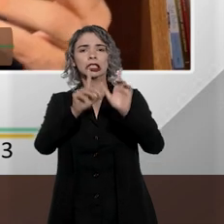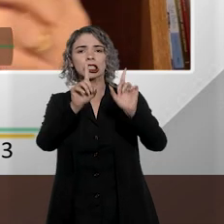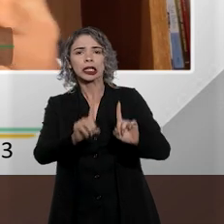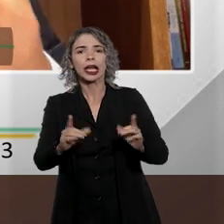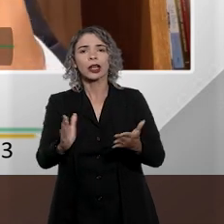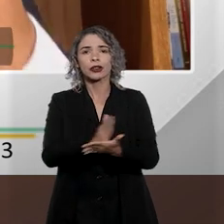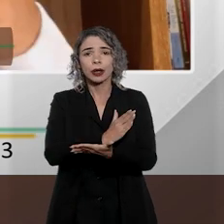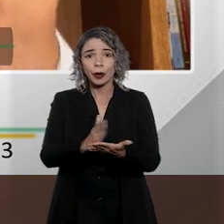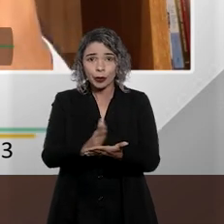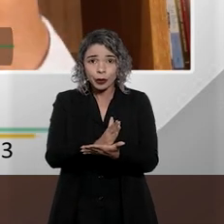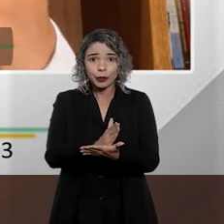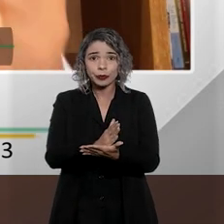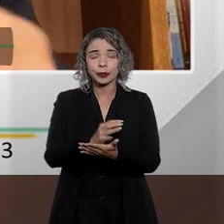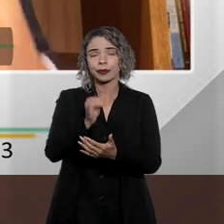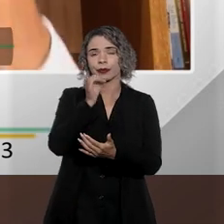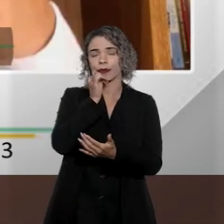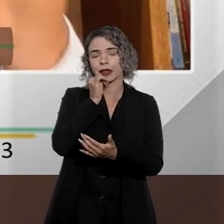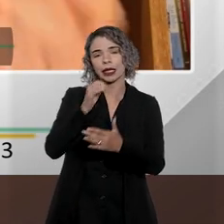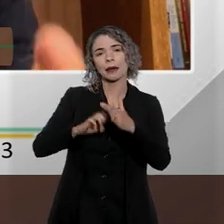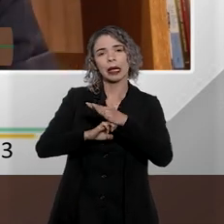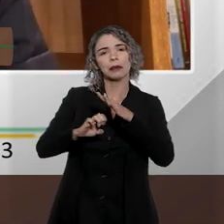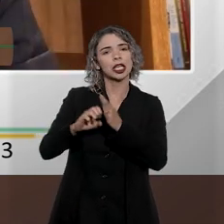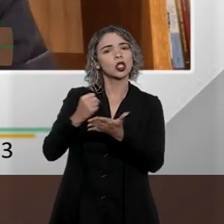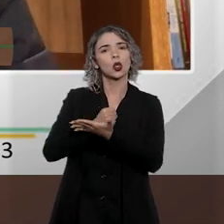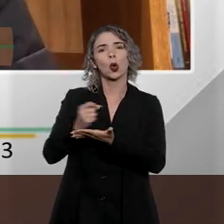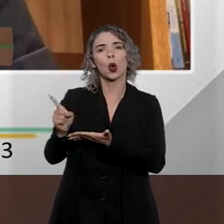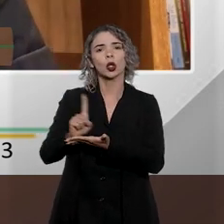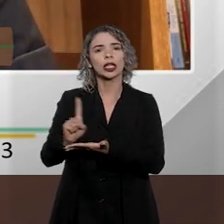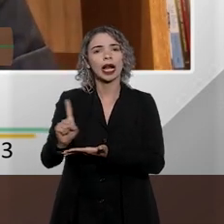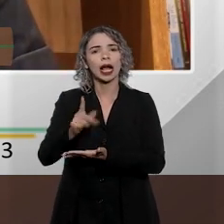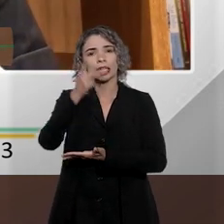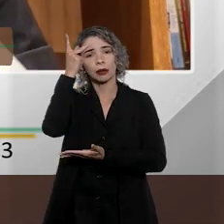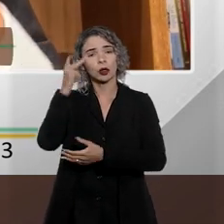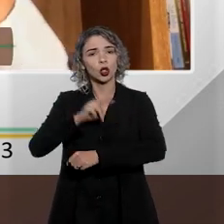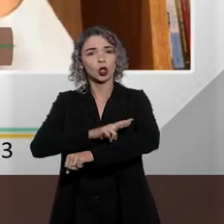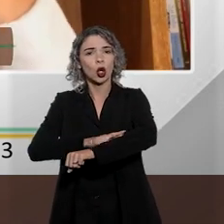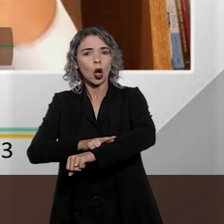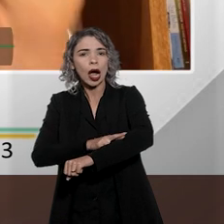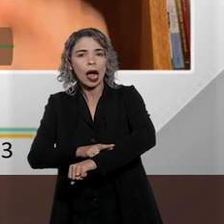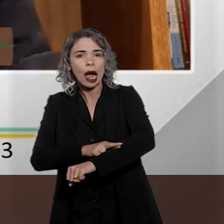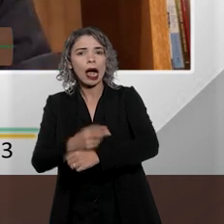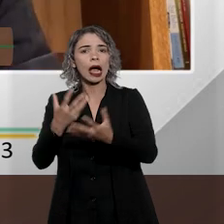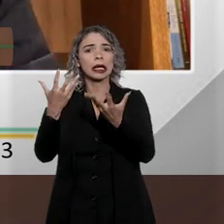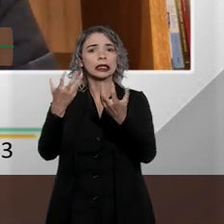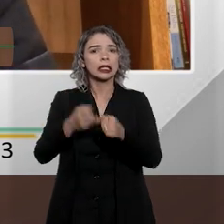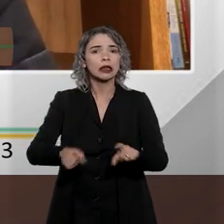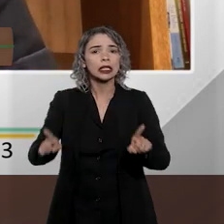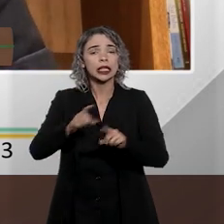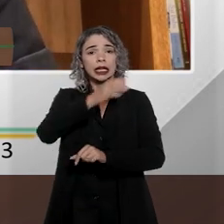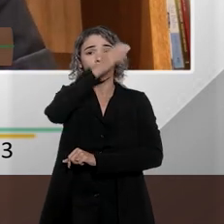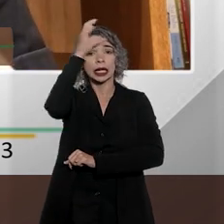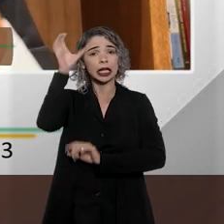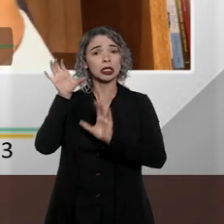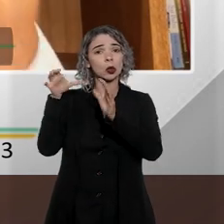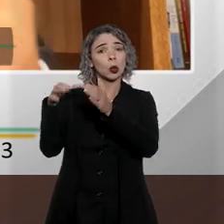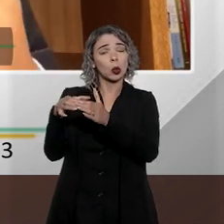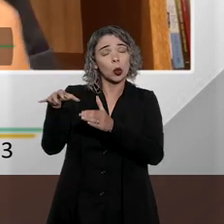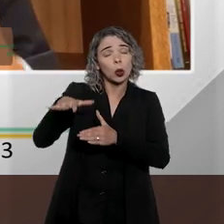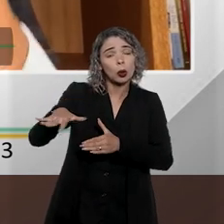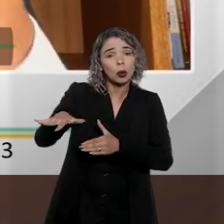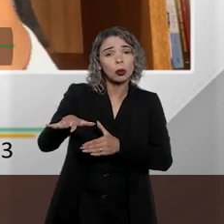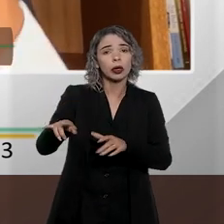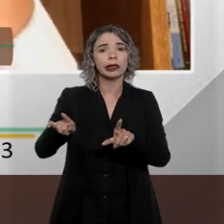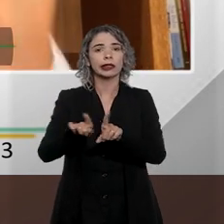direitos. Então, a empresa que não contrata funcionários de determinado grupo racial, ou que não admite clientes de determinado grupo racial,